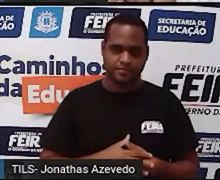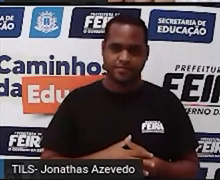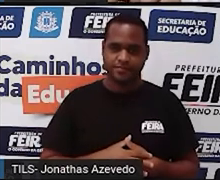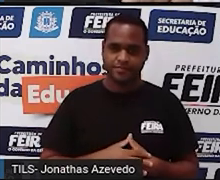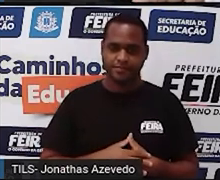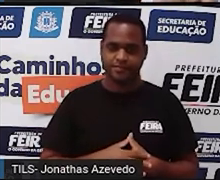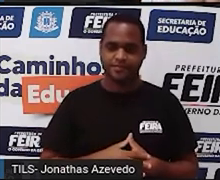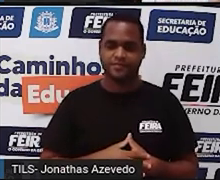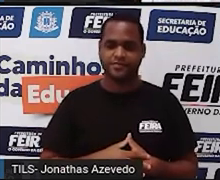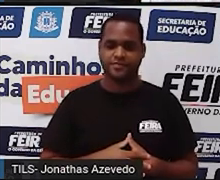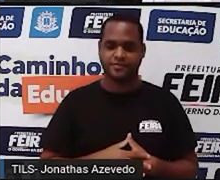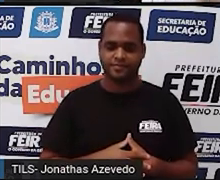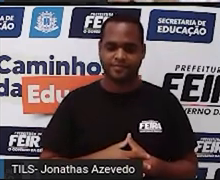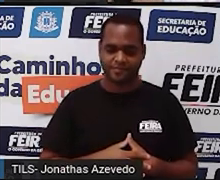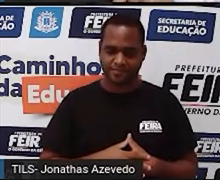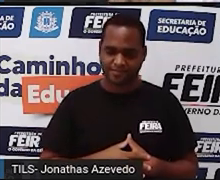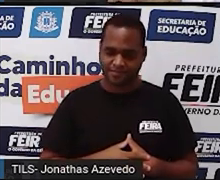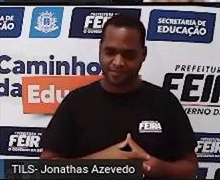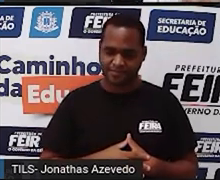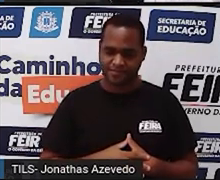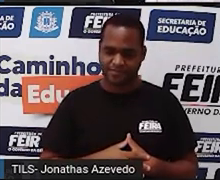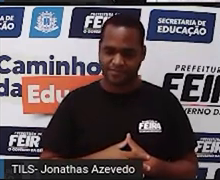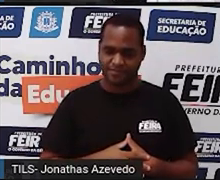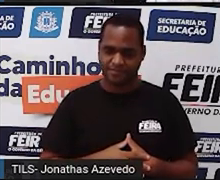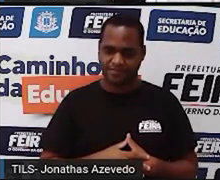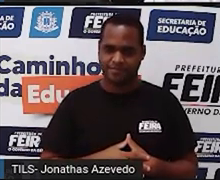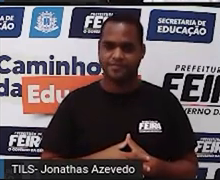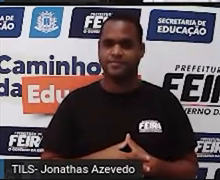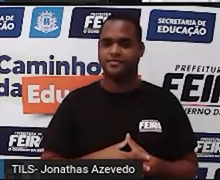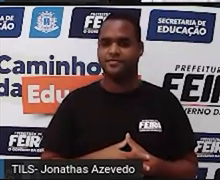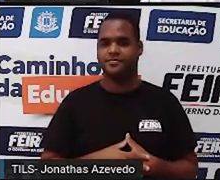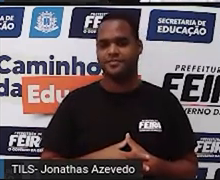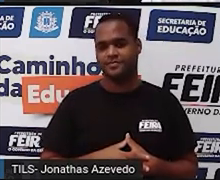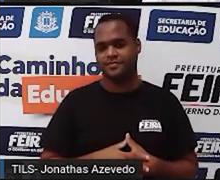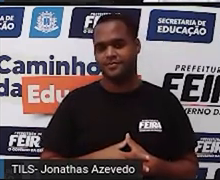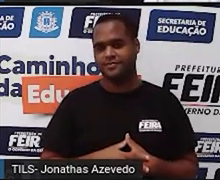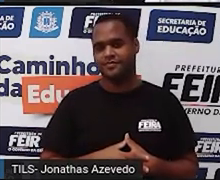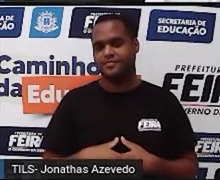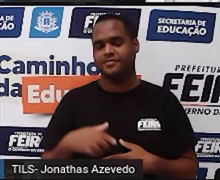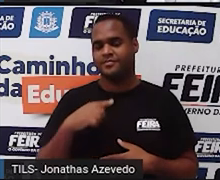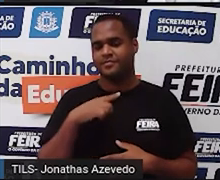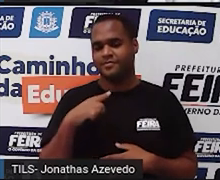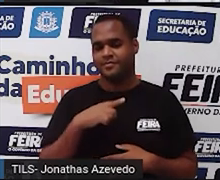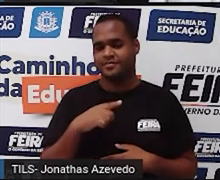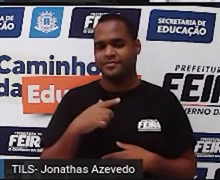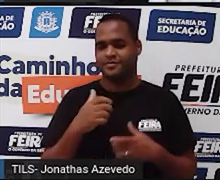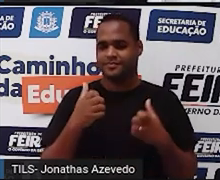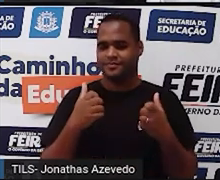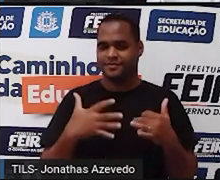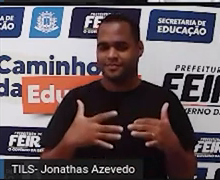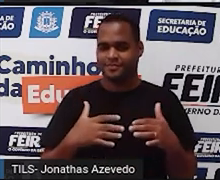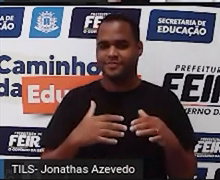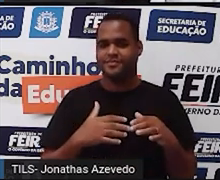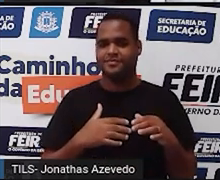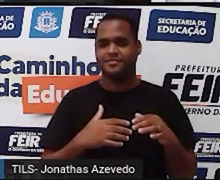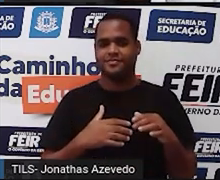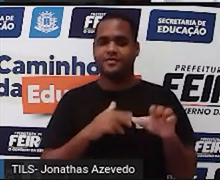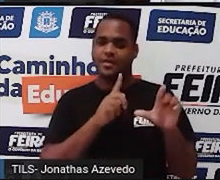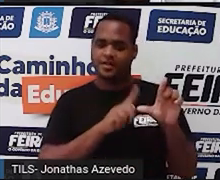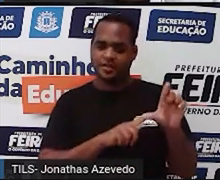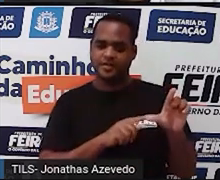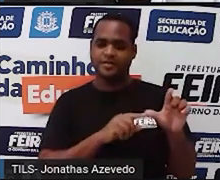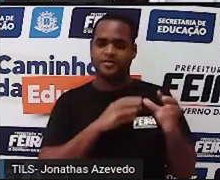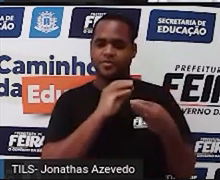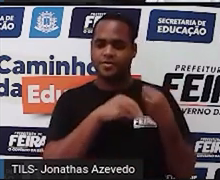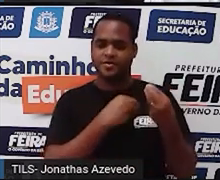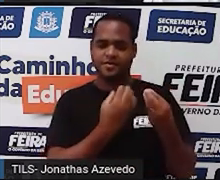toda essa sentença aí, que a gente acabou de escrever, é uma sentença algébrica. Estamos usando letras para